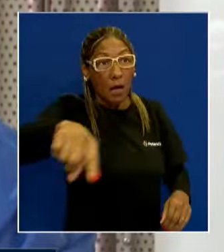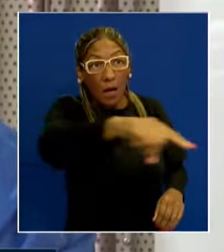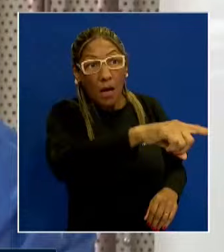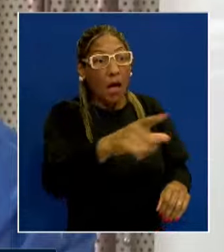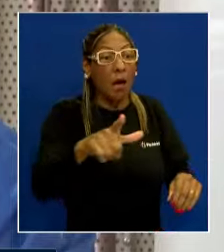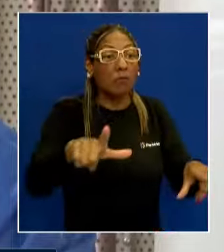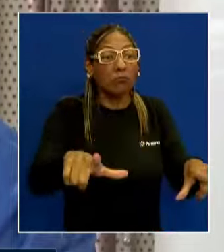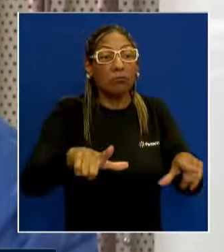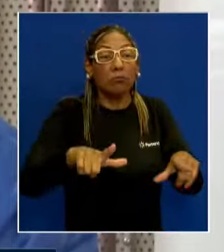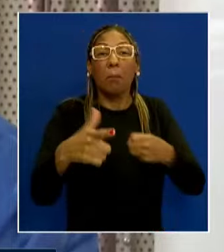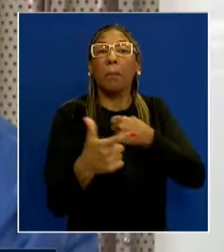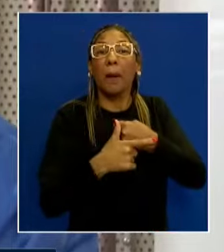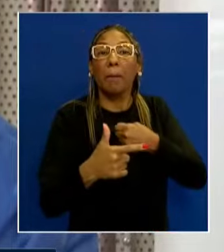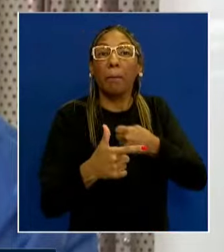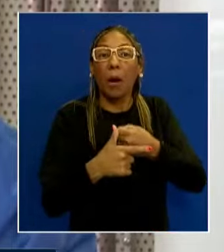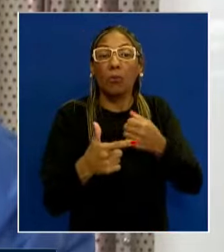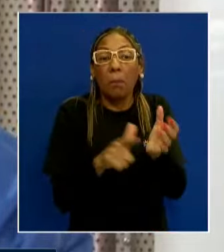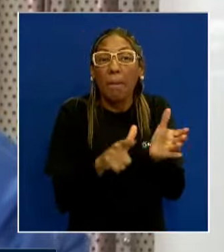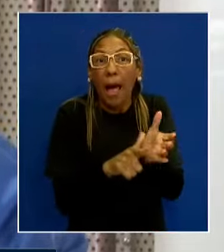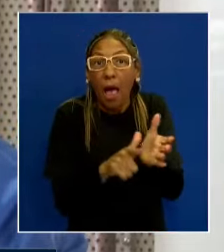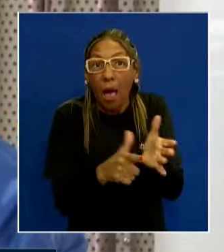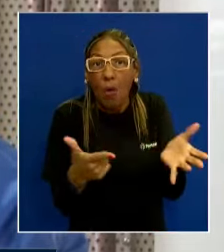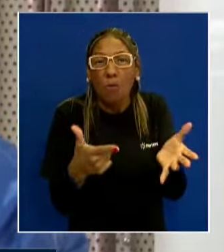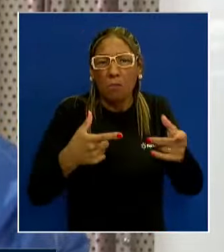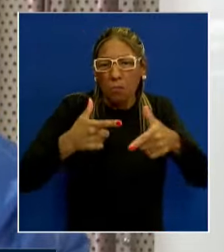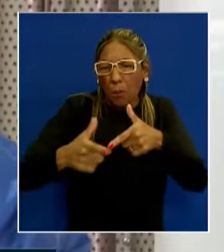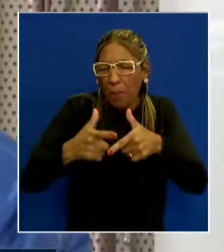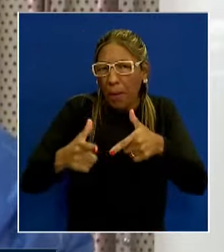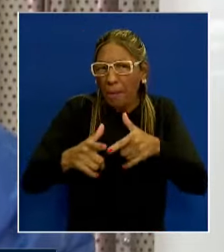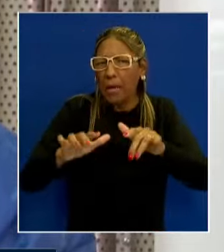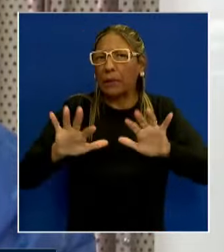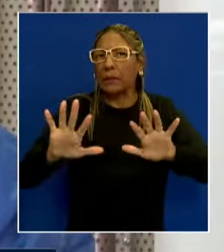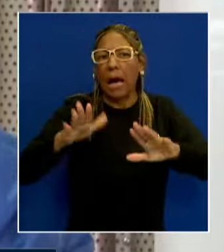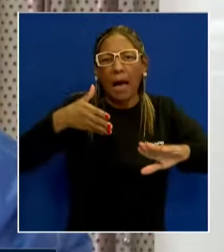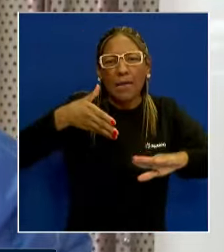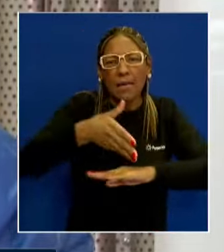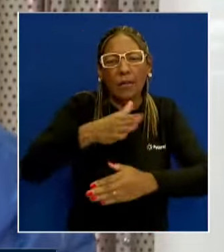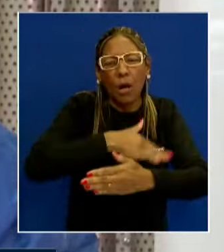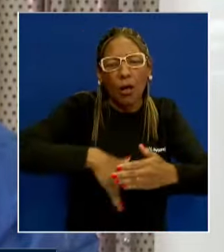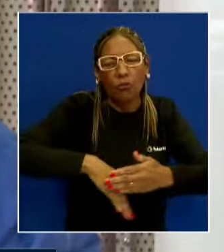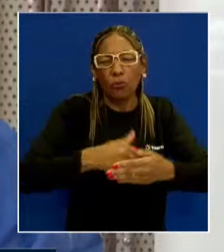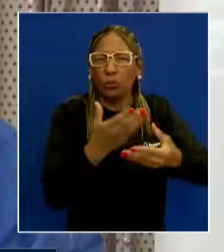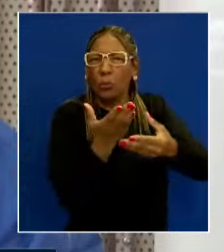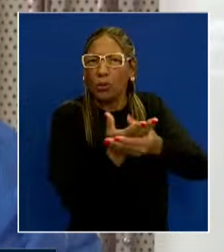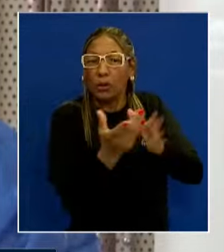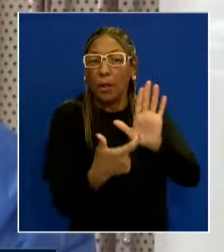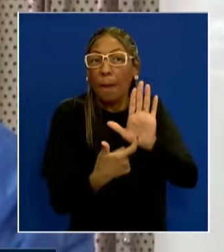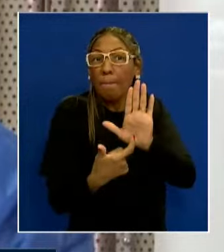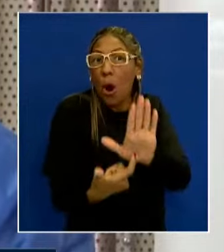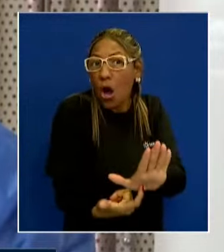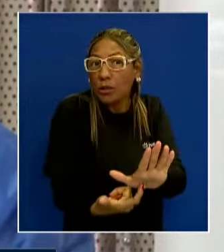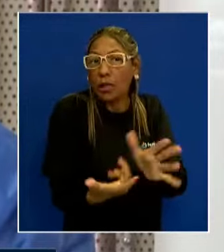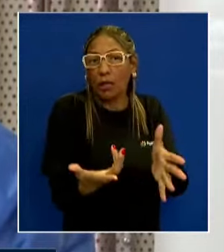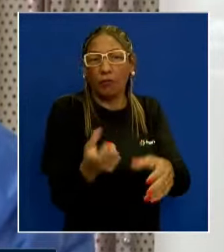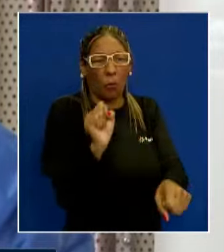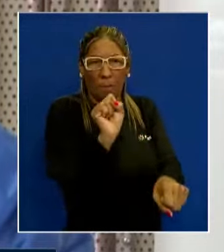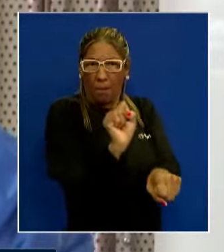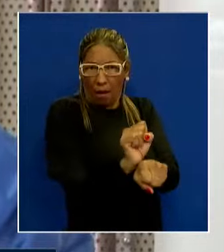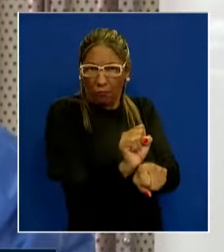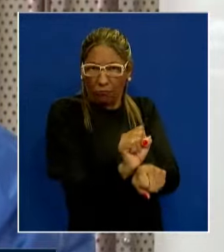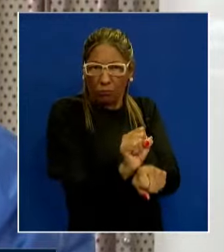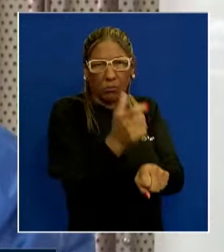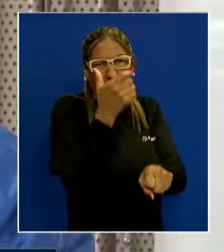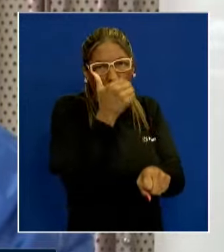esse documento, que o engenheiro retrata os problemas, mas o acesso a todo o processo em que mostra que o processo não ficou parado em nenhum momento.